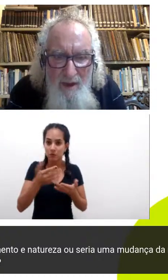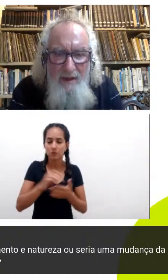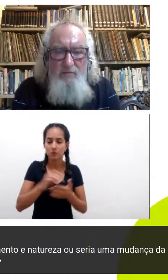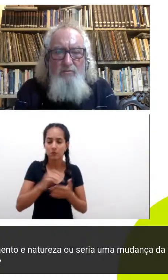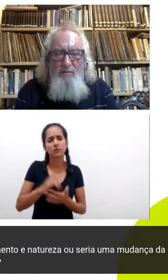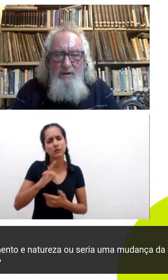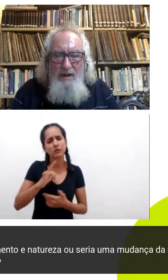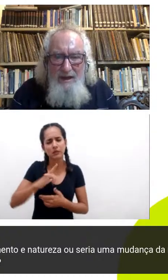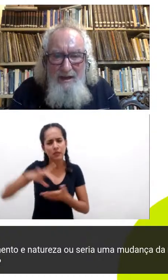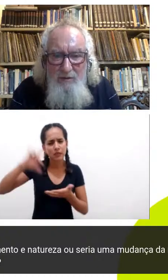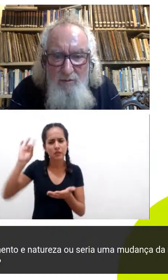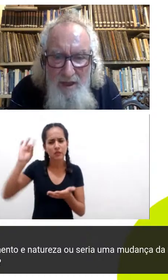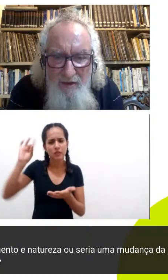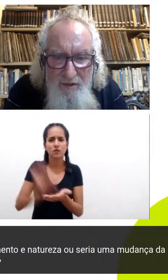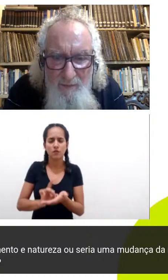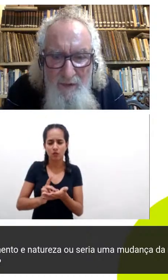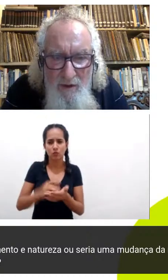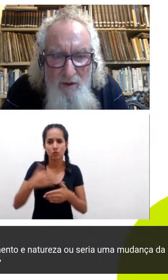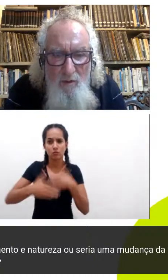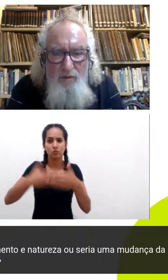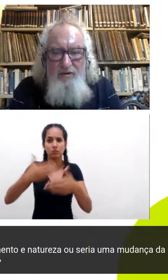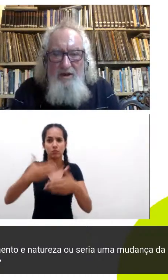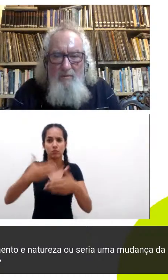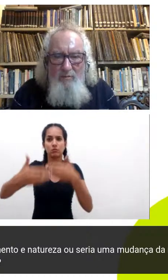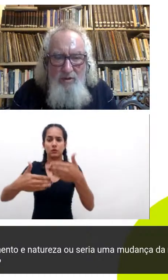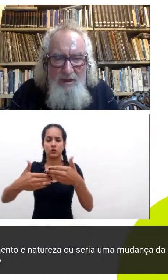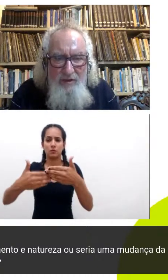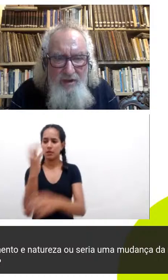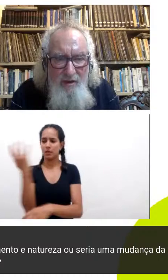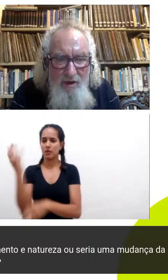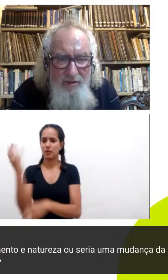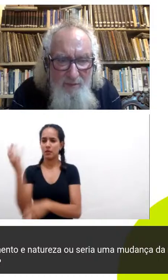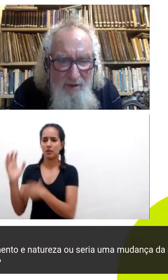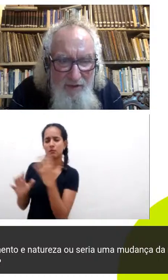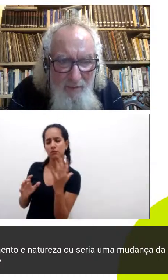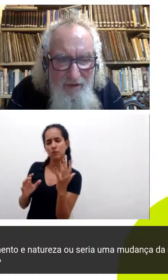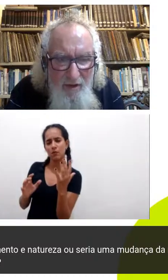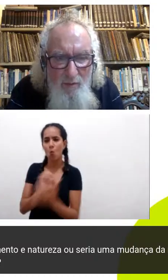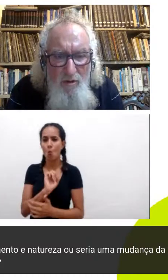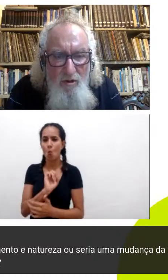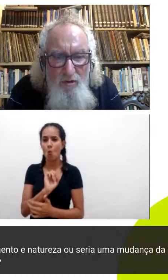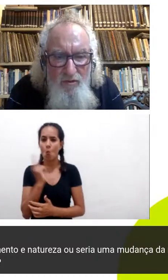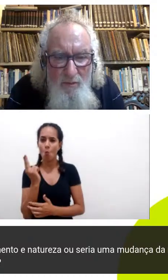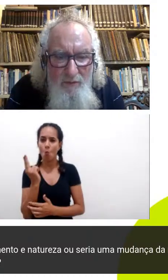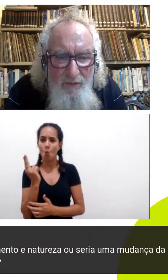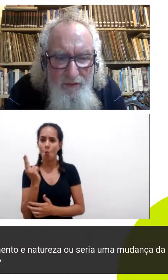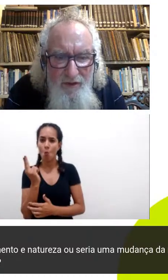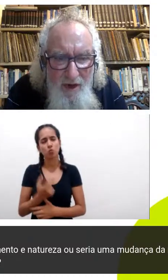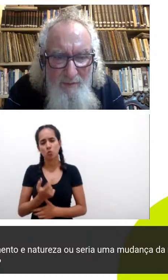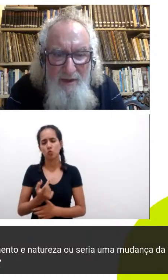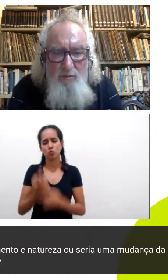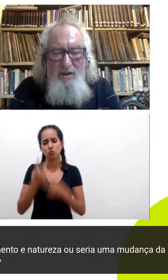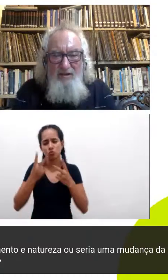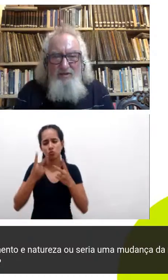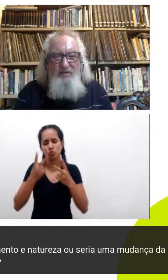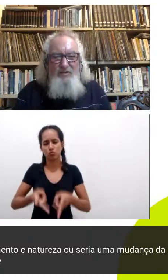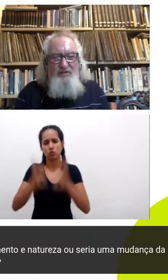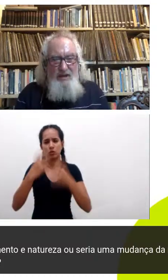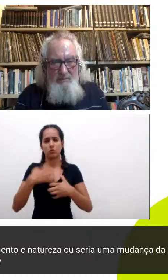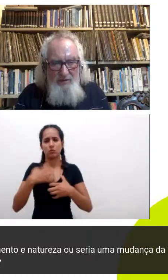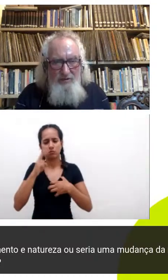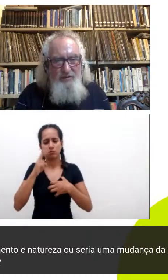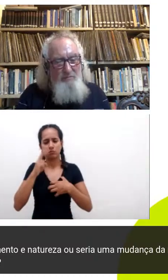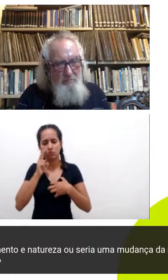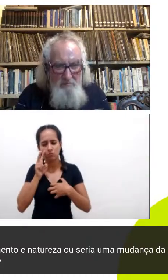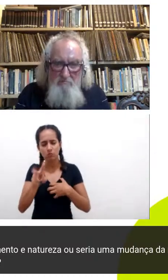desenvolvimento e natureza ou seria uma mudança da nossa percepção sobre o funcionamento desses